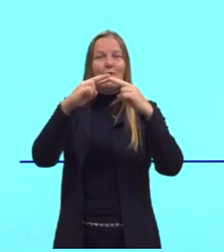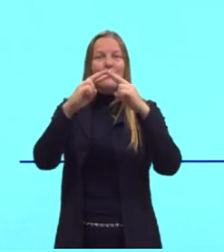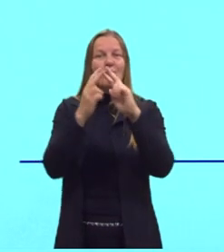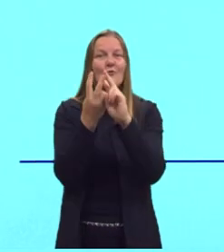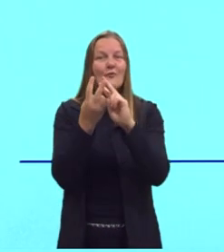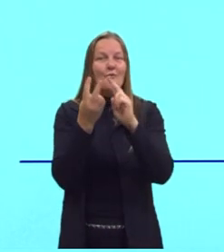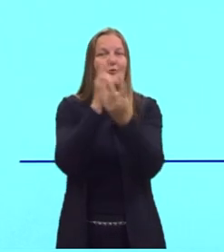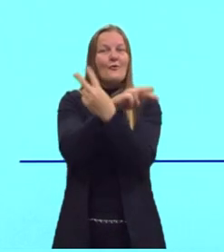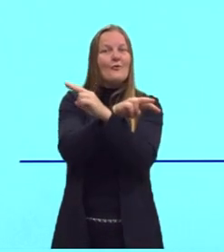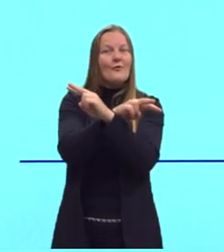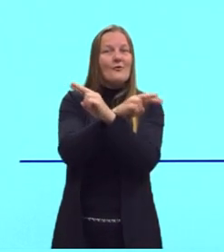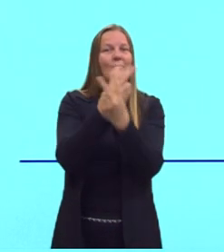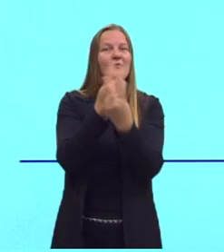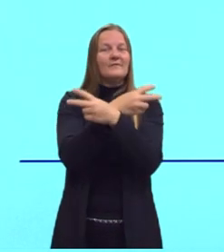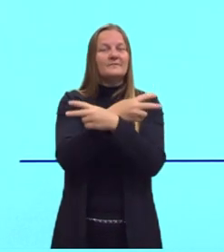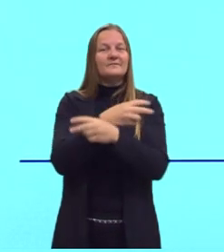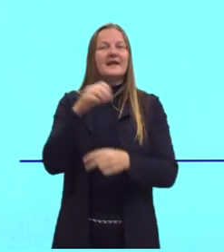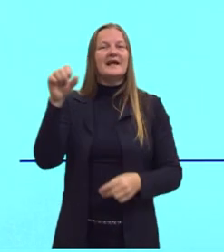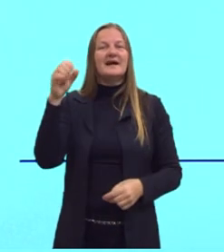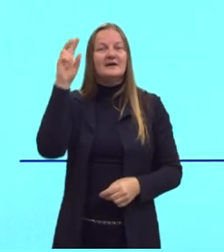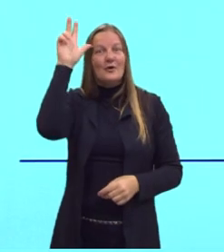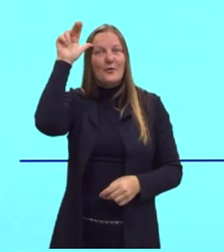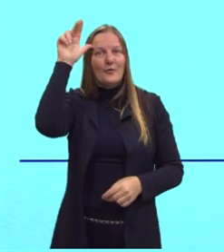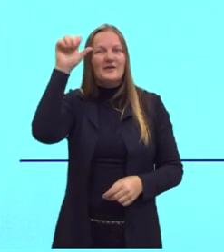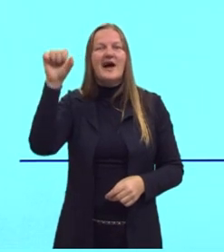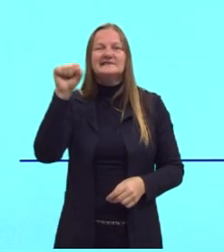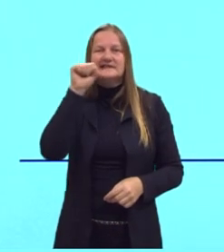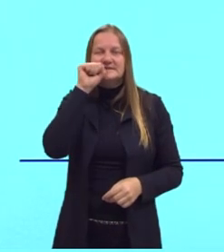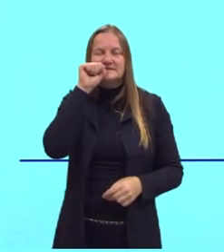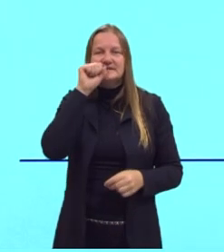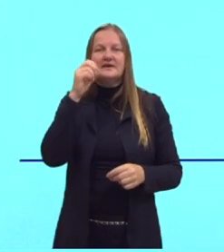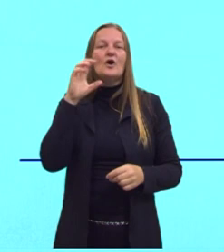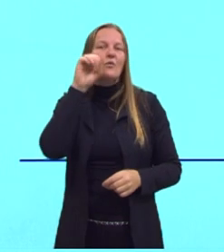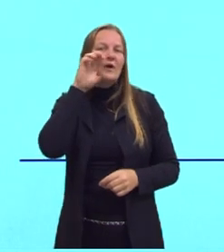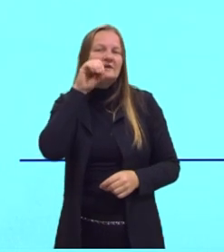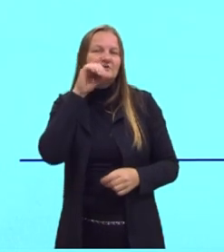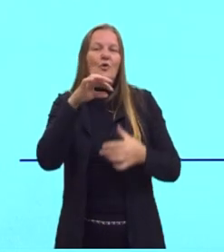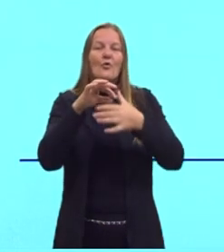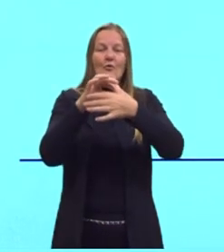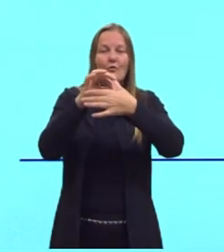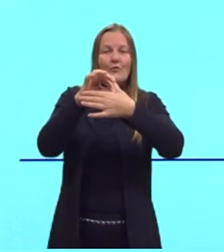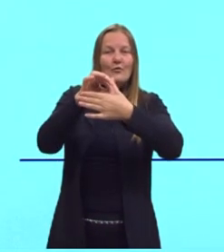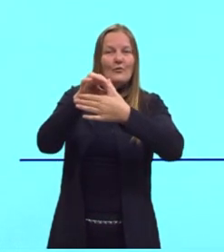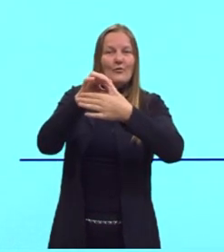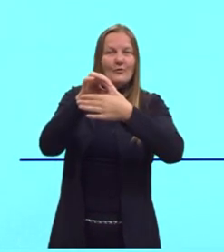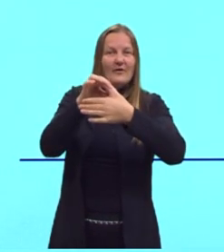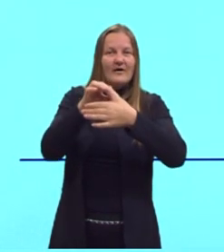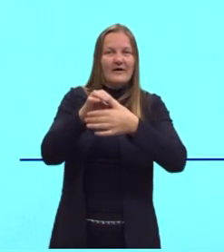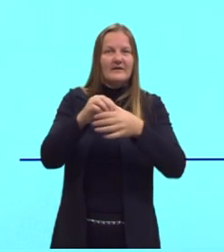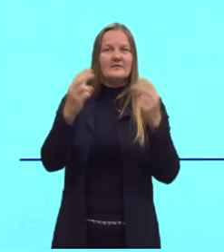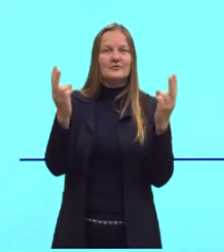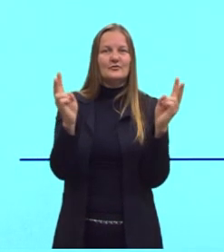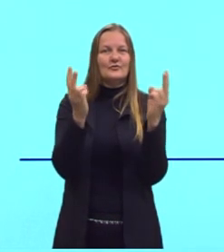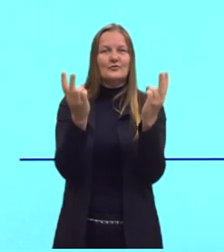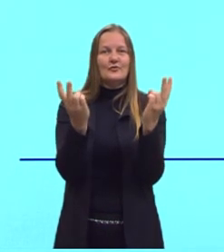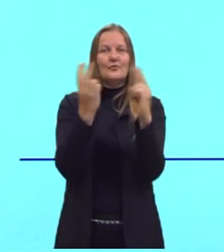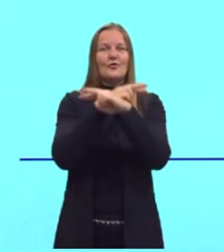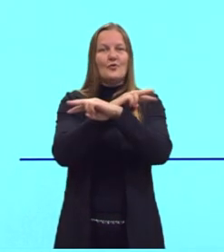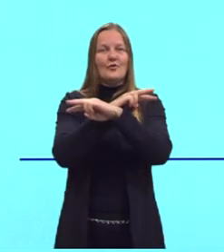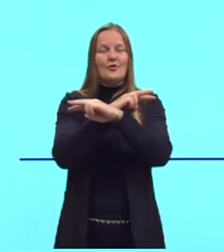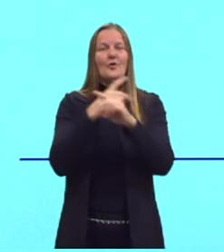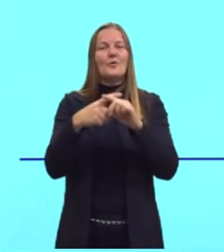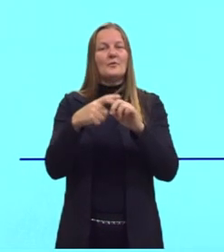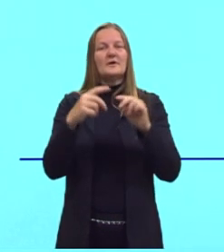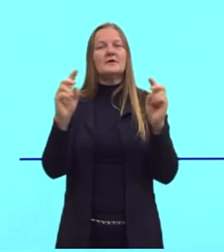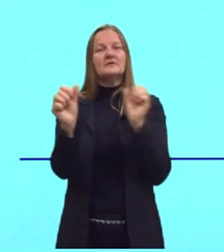ter o coelhinho com a sua cenoura, seu alimento preferido, e o cachorrinho com o bife, também um dos seus alimentos